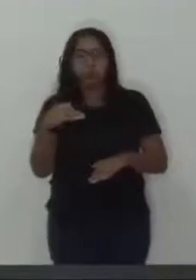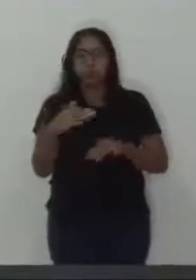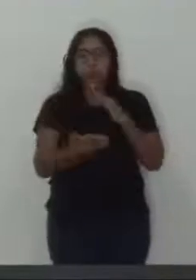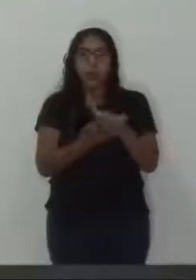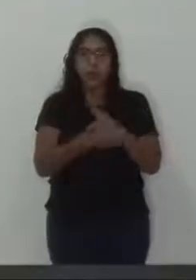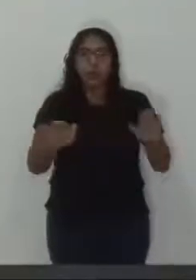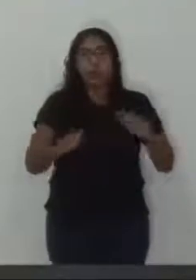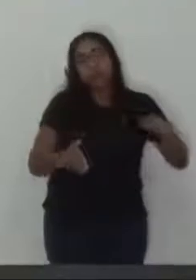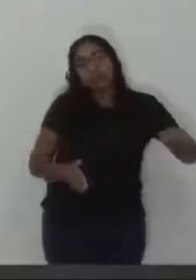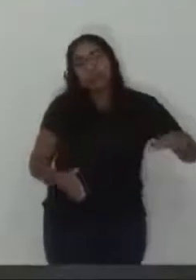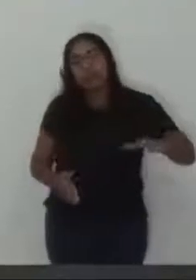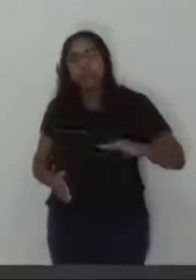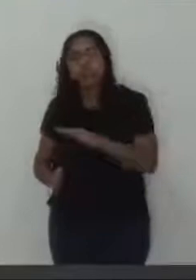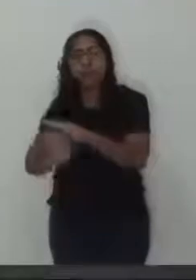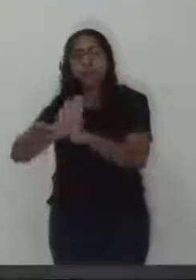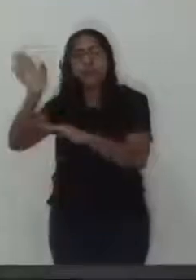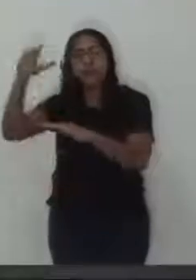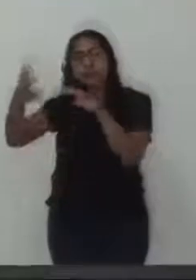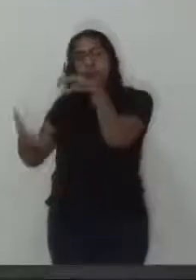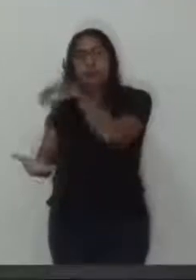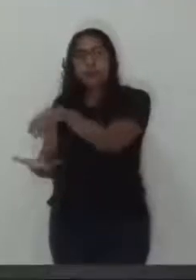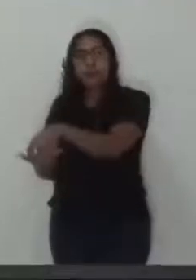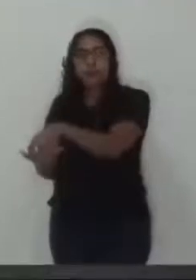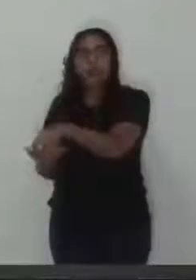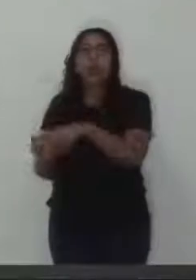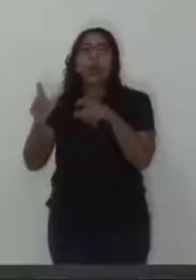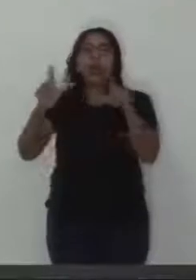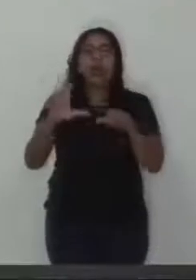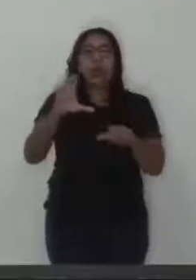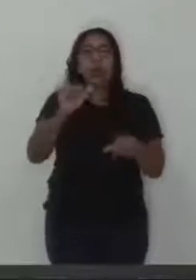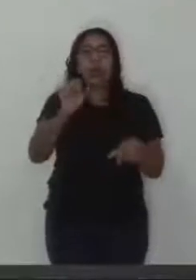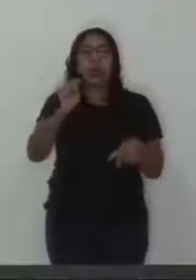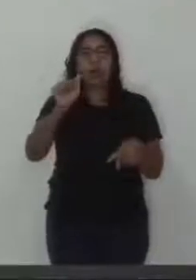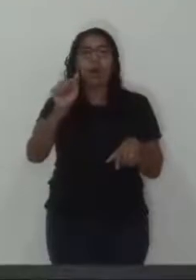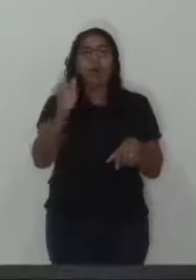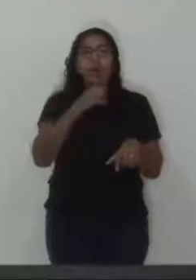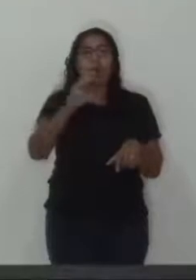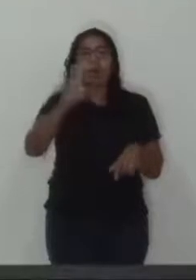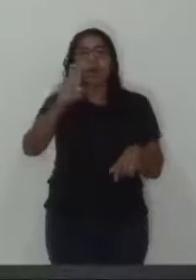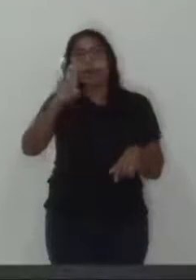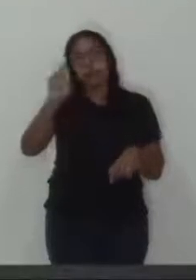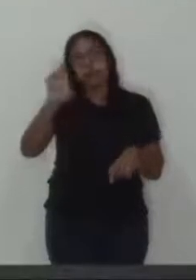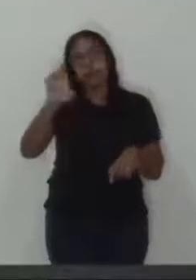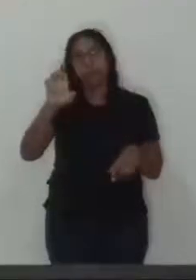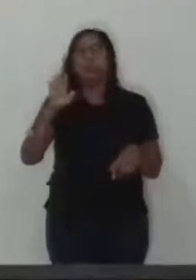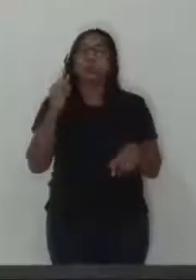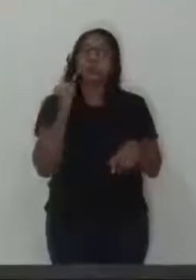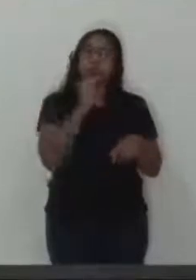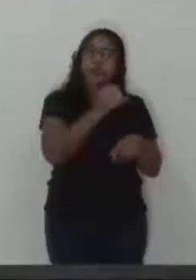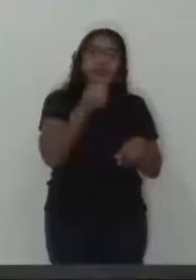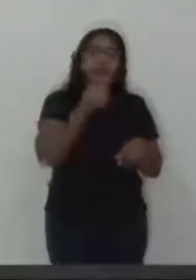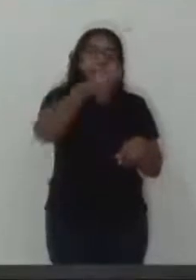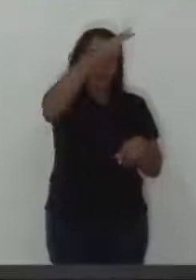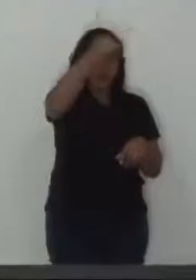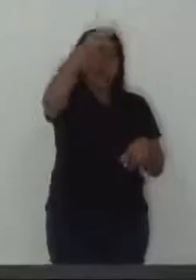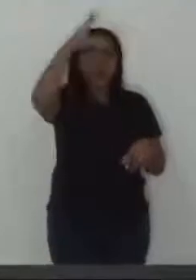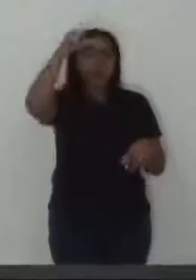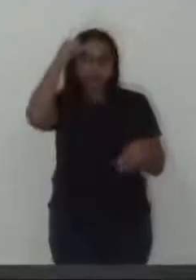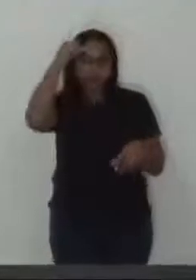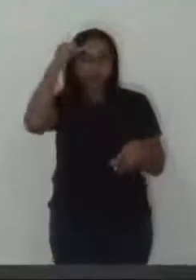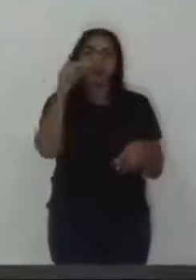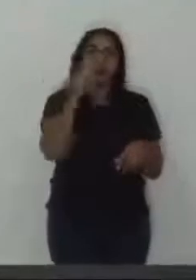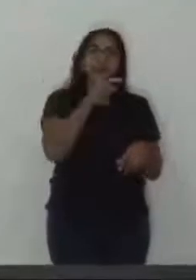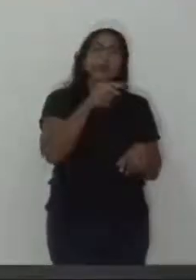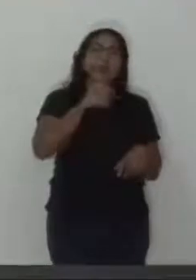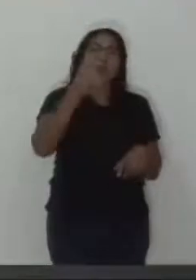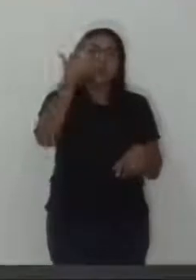centro, no bairro Casa Verde, Vinheta. que, do deliberado caso de lei, seja dado ciente ao excelente senhor prefeito municipal, Jaime